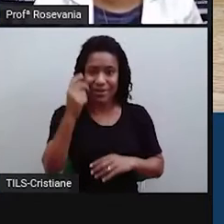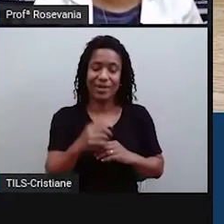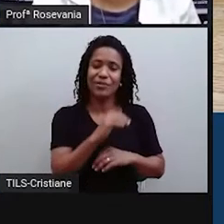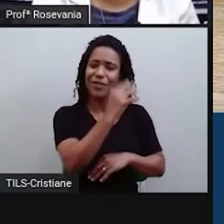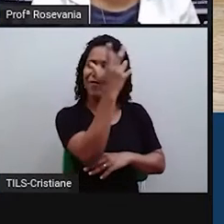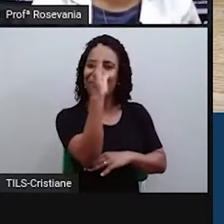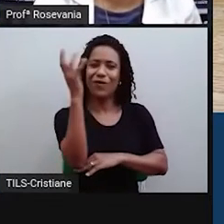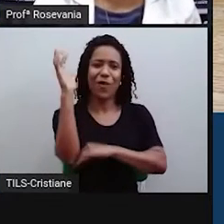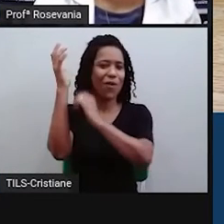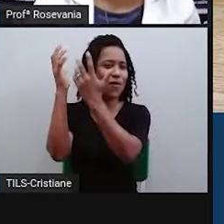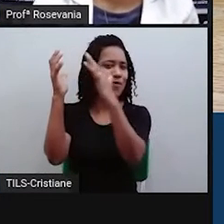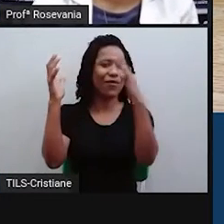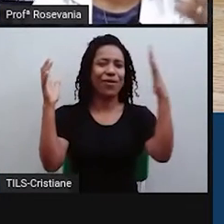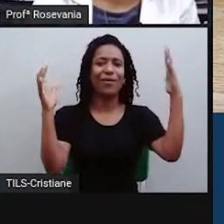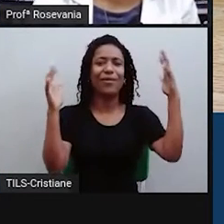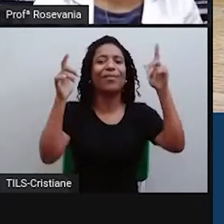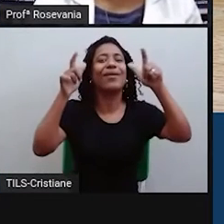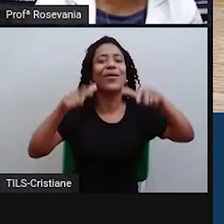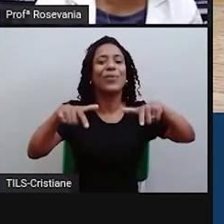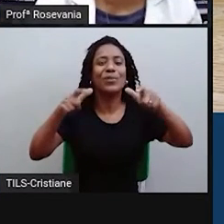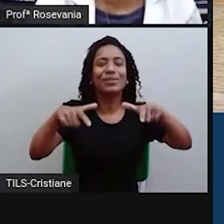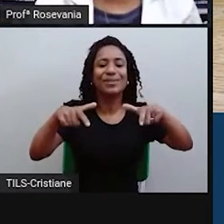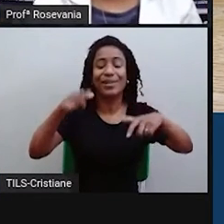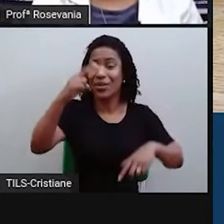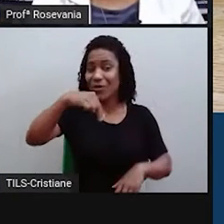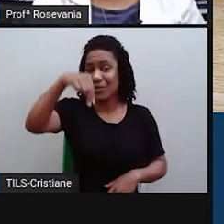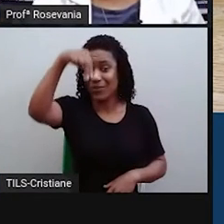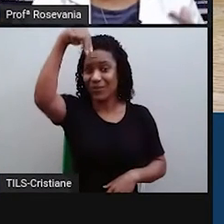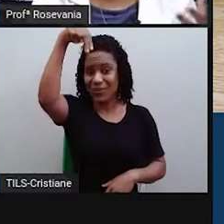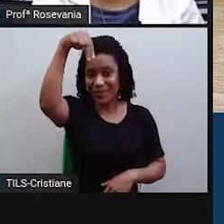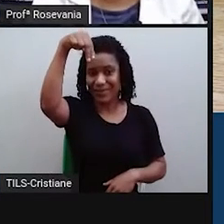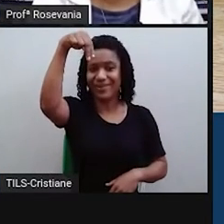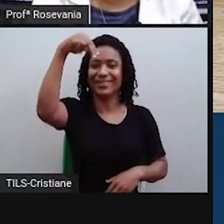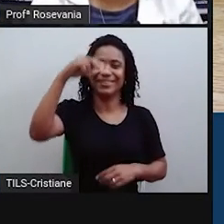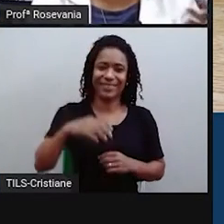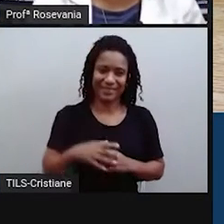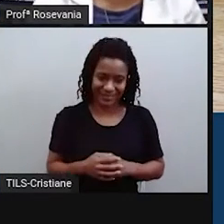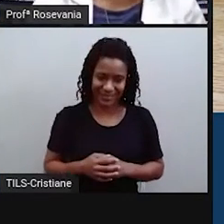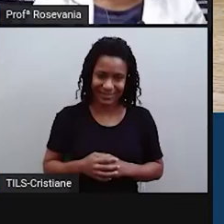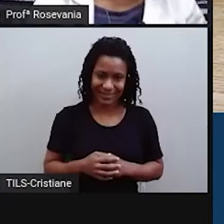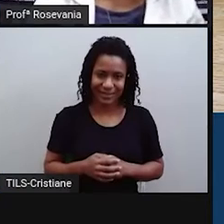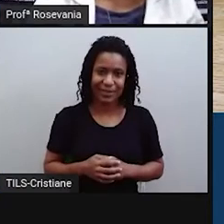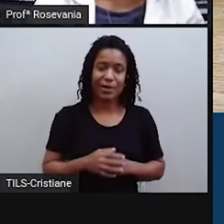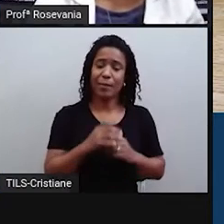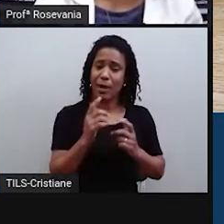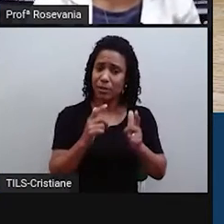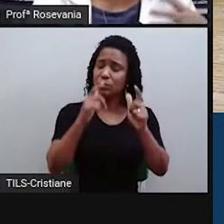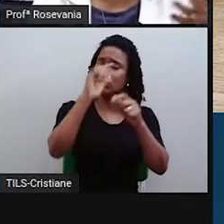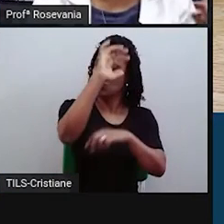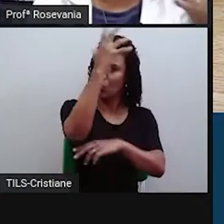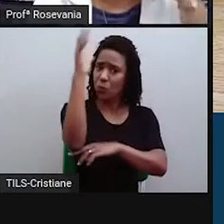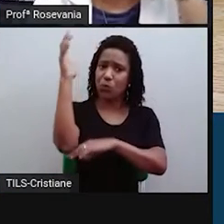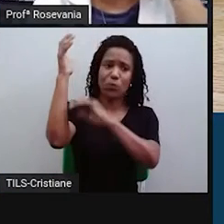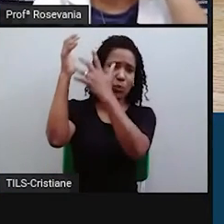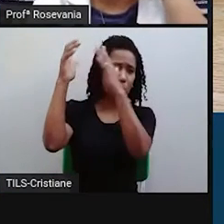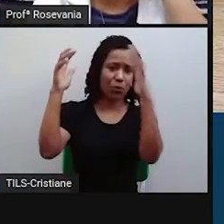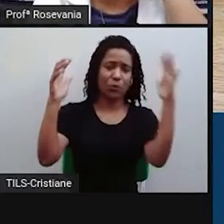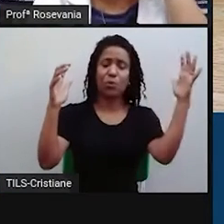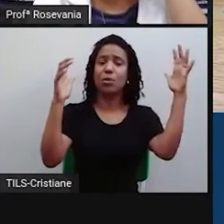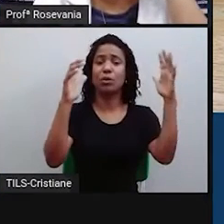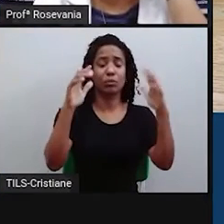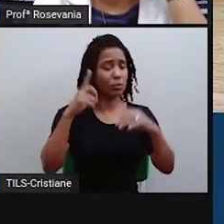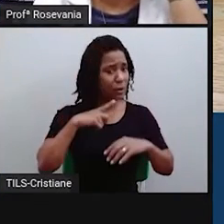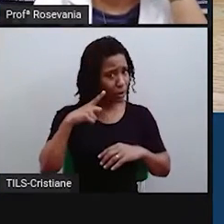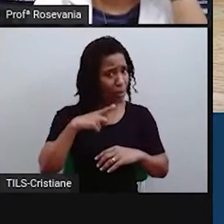de florestas, a gente lembra logo da região norte. Não que não tenha floresta em outros cantos, né, área verde em outros